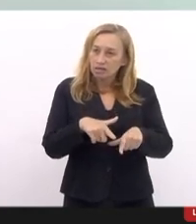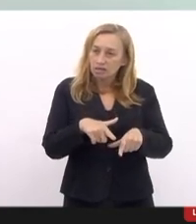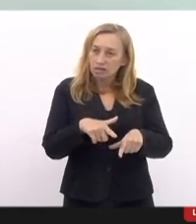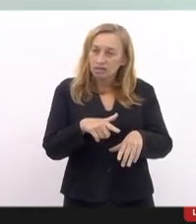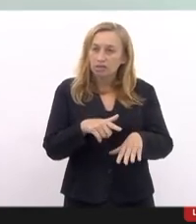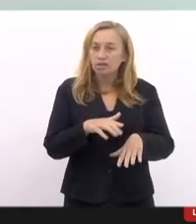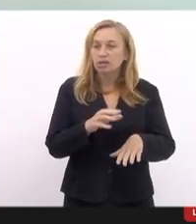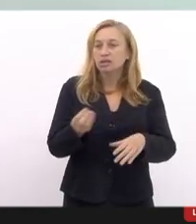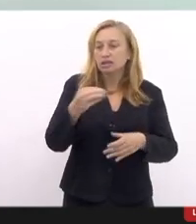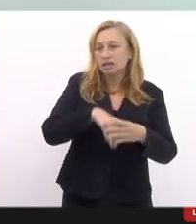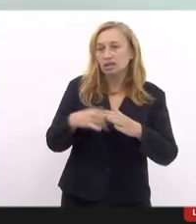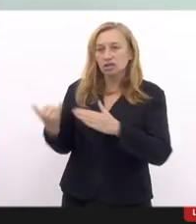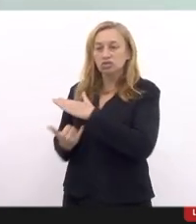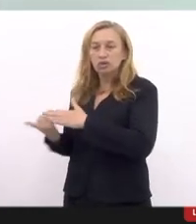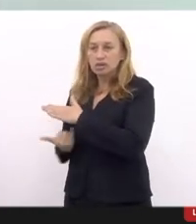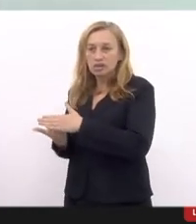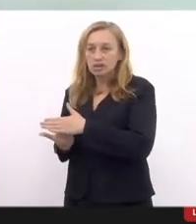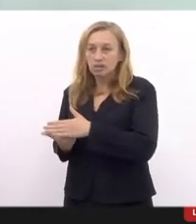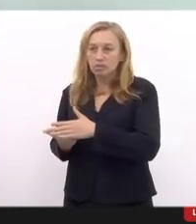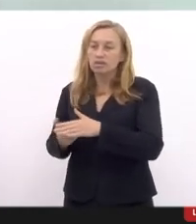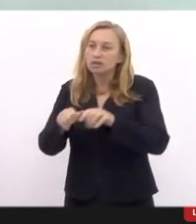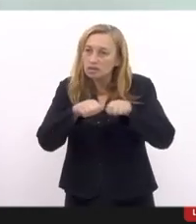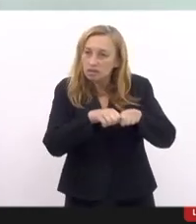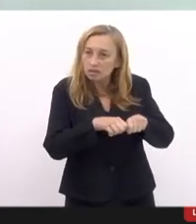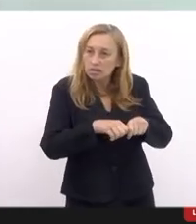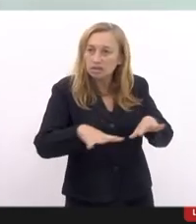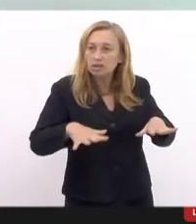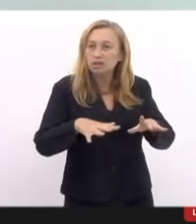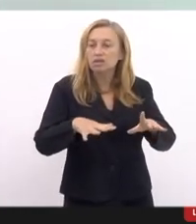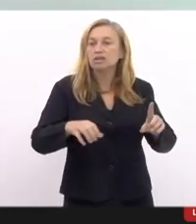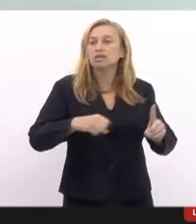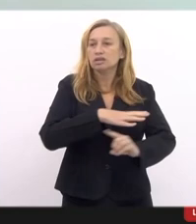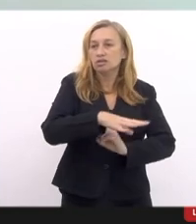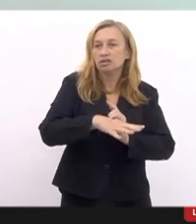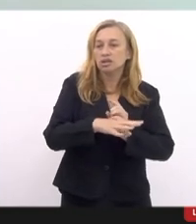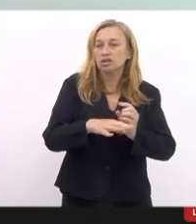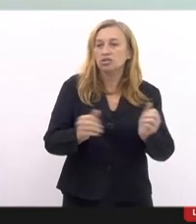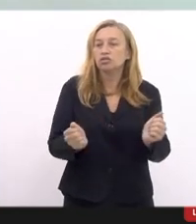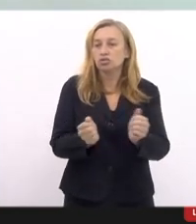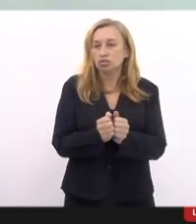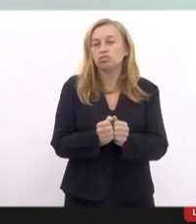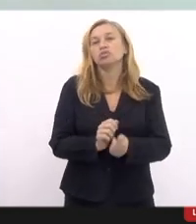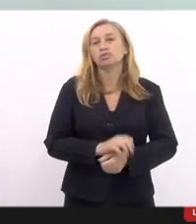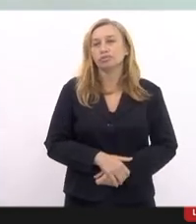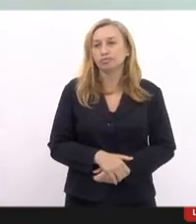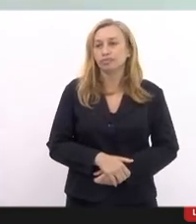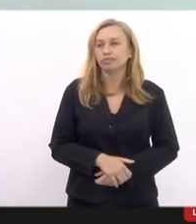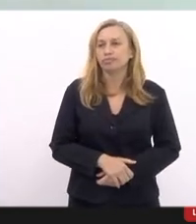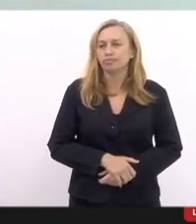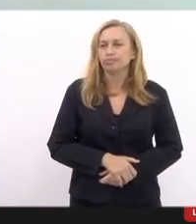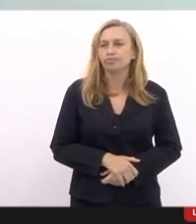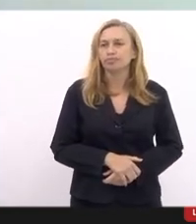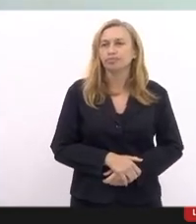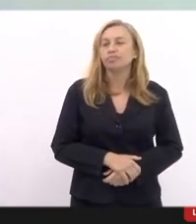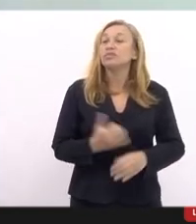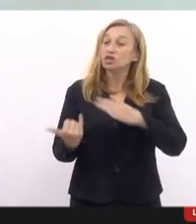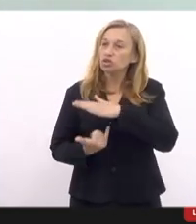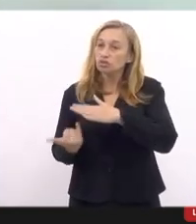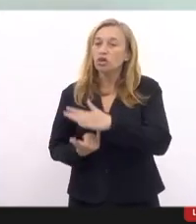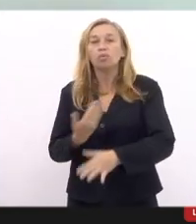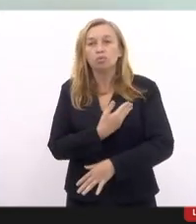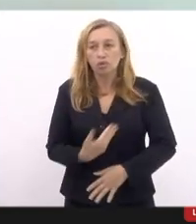duas instituições, mas é uma massificação que deve ser sempre trabalhada junto à própria sociedade, instituições